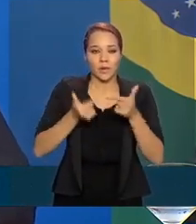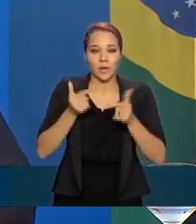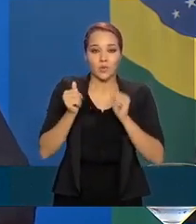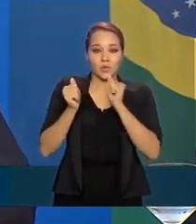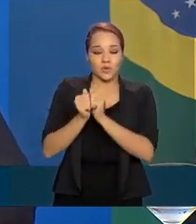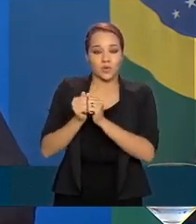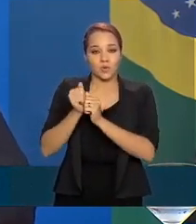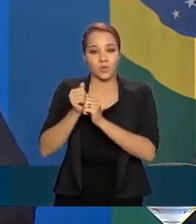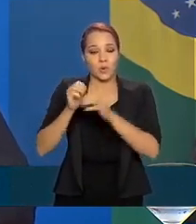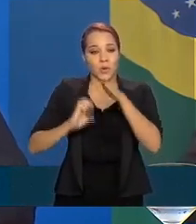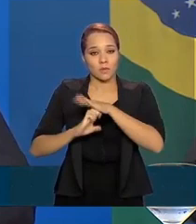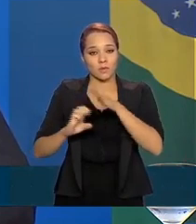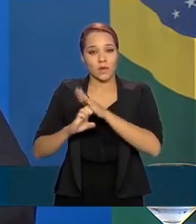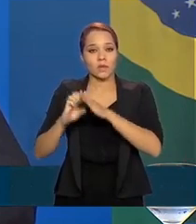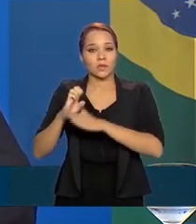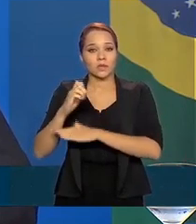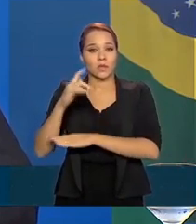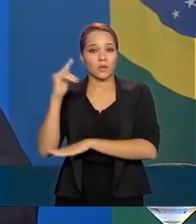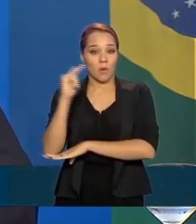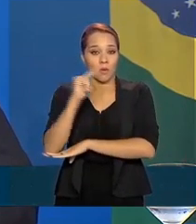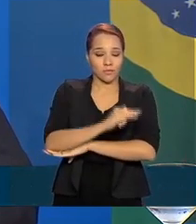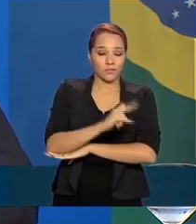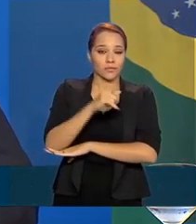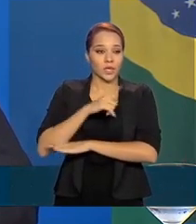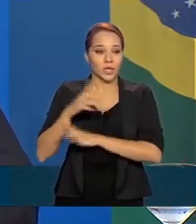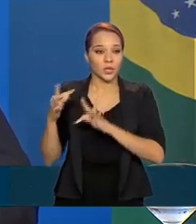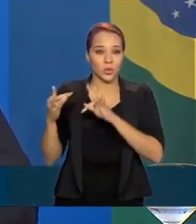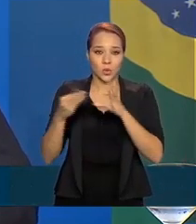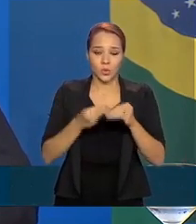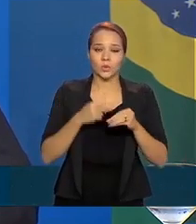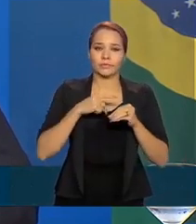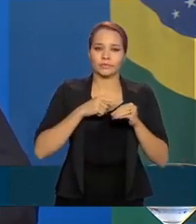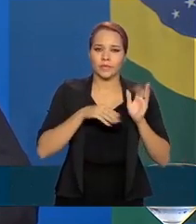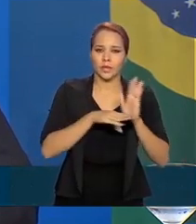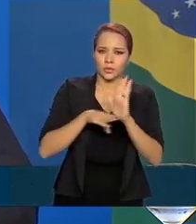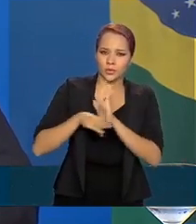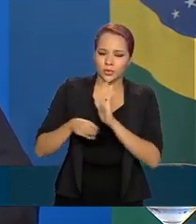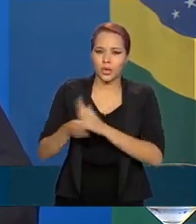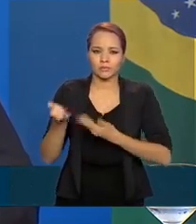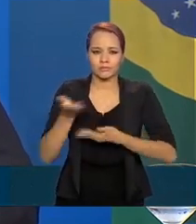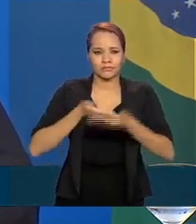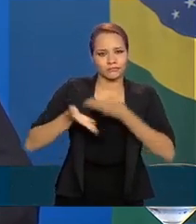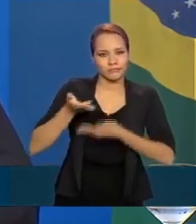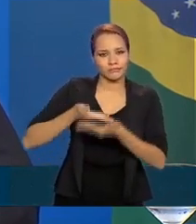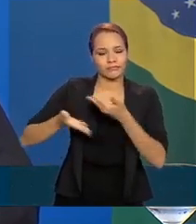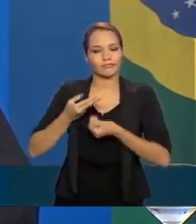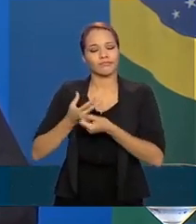aéreas, têm sido as companhias brasileiras, têm sido todas muito prestativas, colaborando muito.